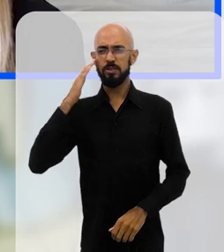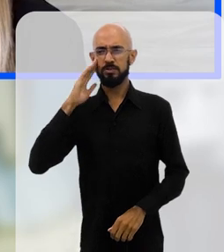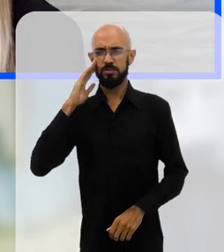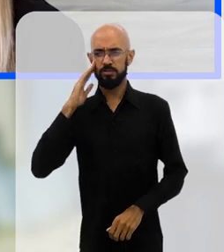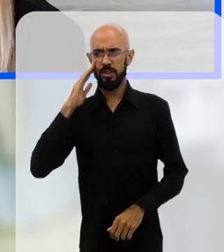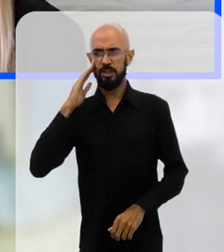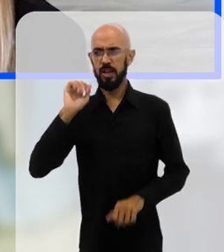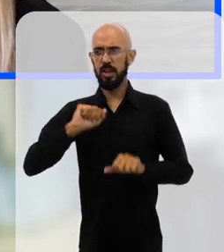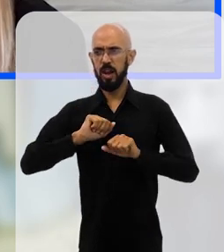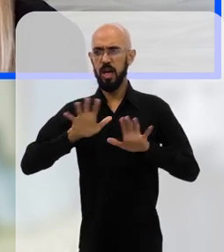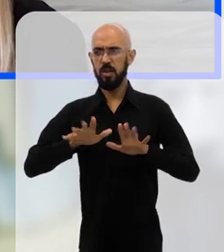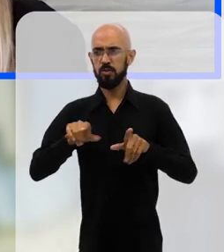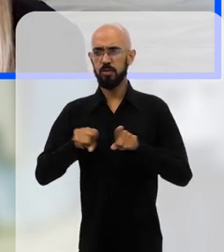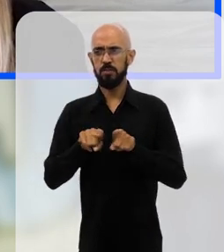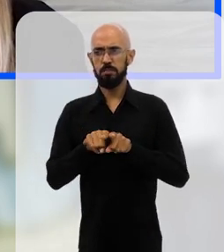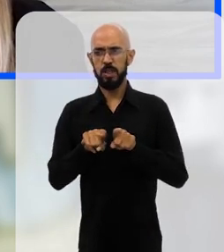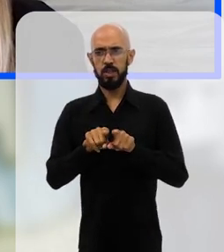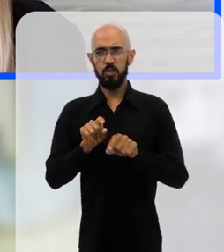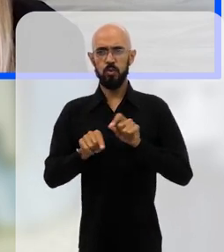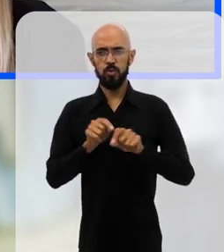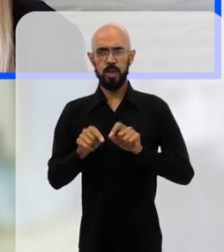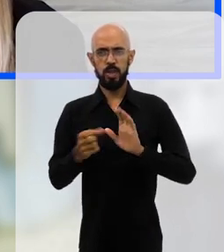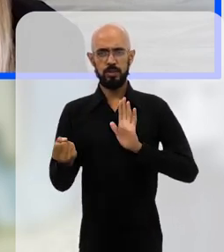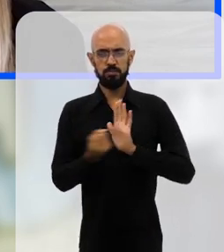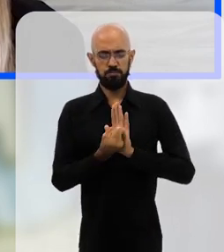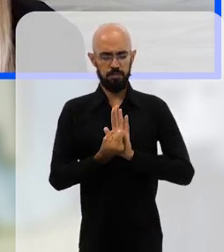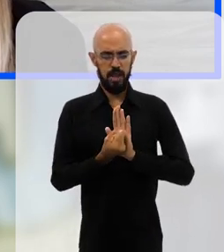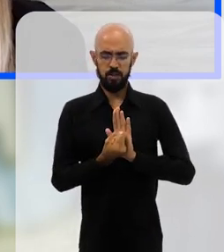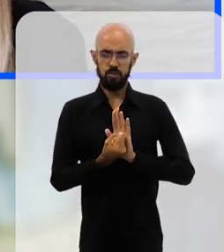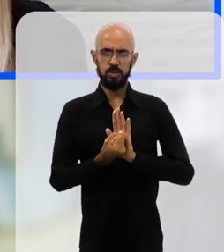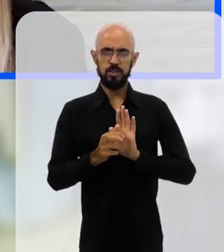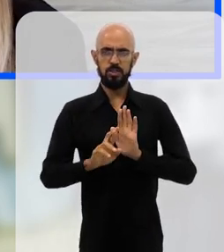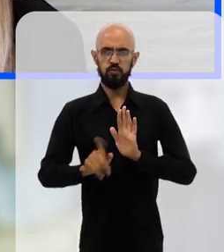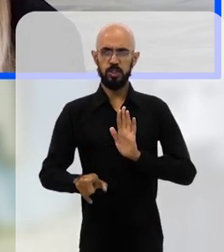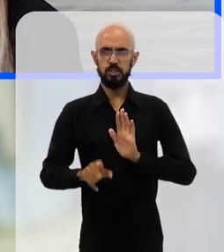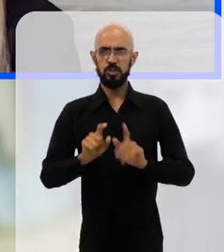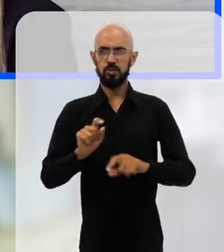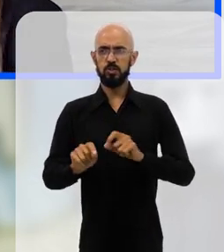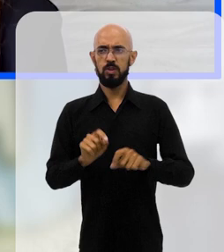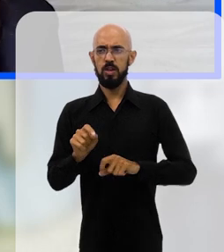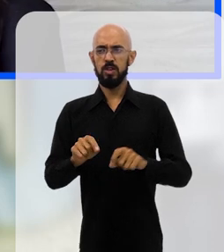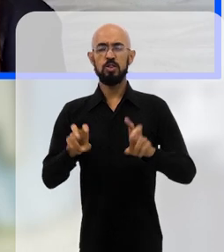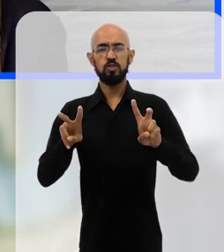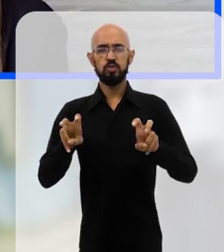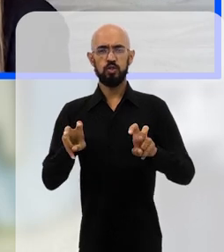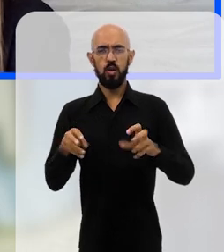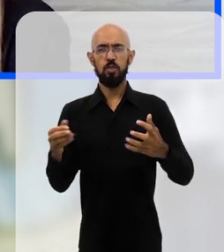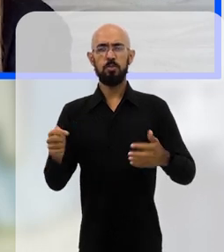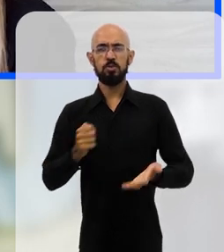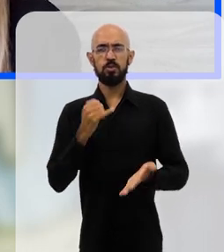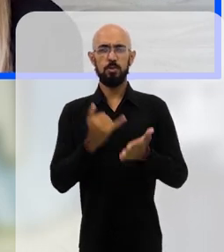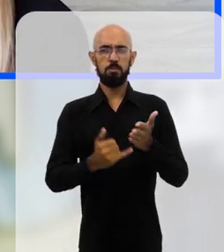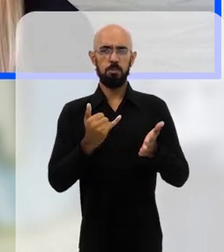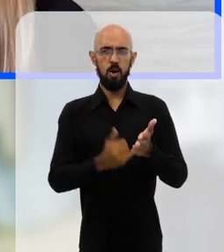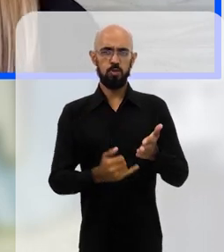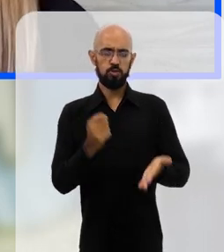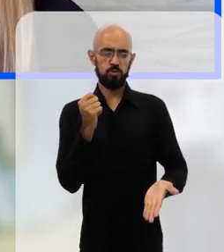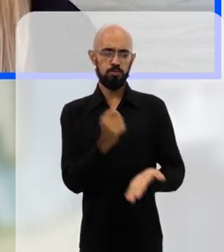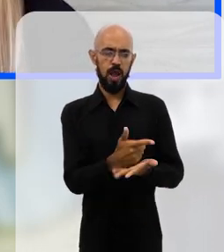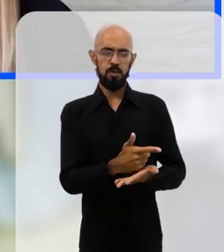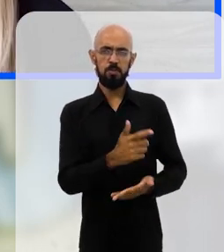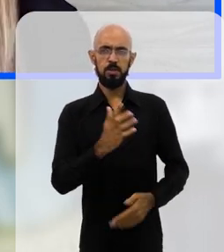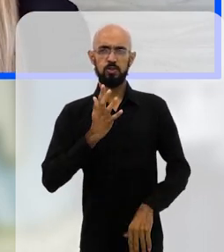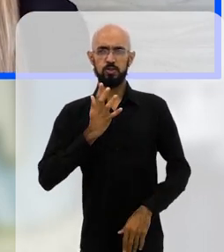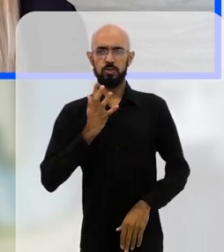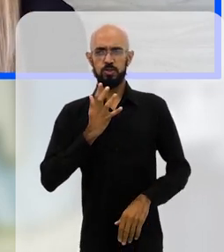E só para a gente ilustrar, né, o impacto dessa diferença, falando em relação aos impostos pagos pelos